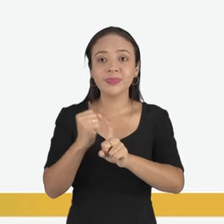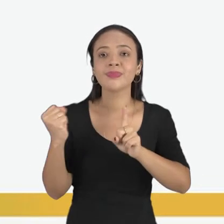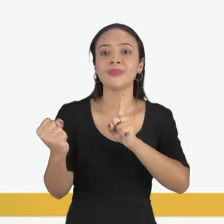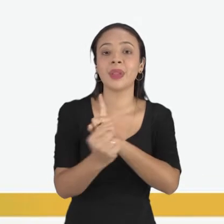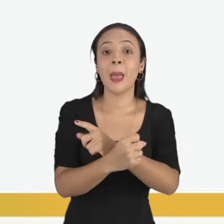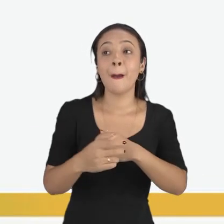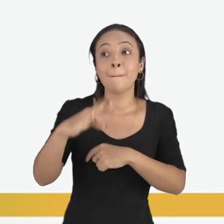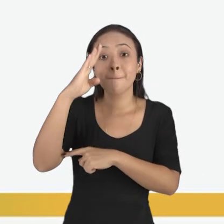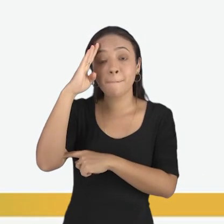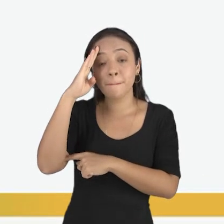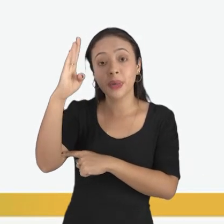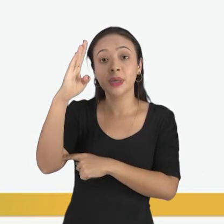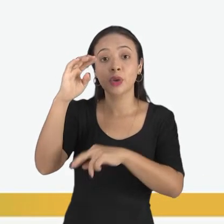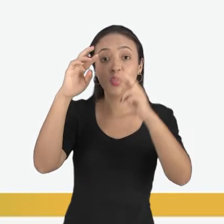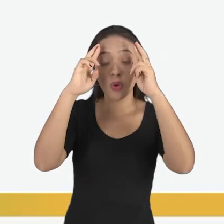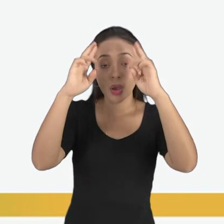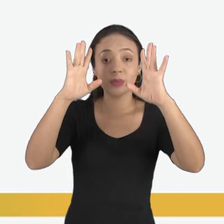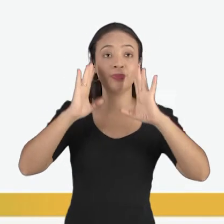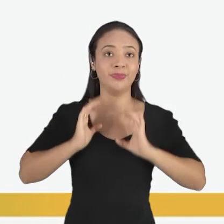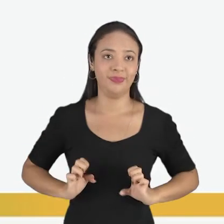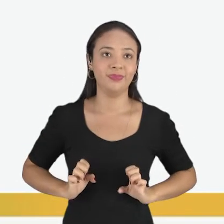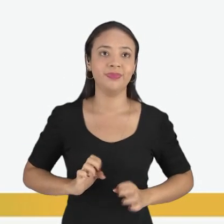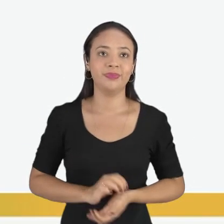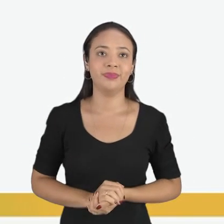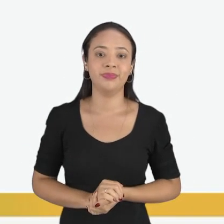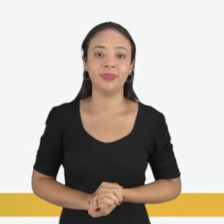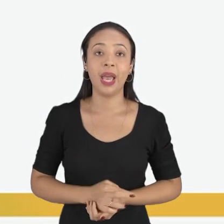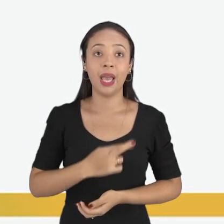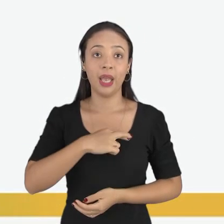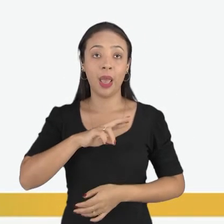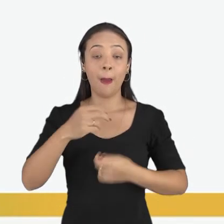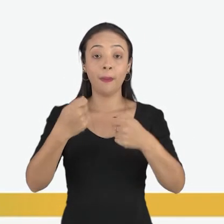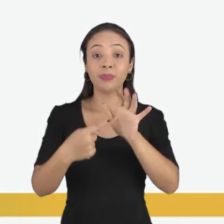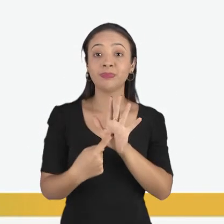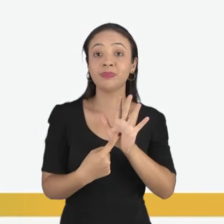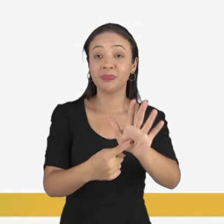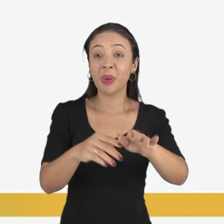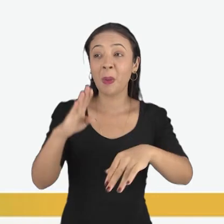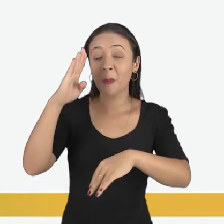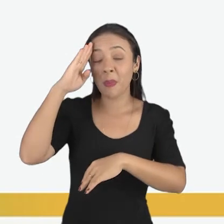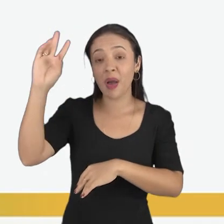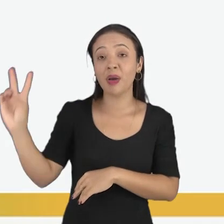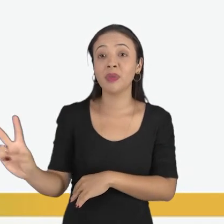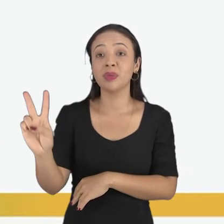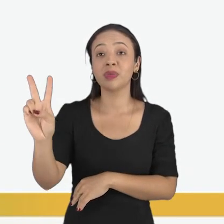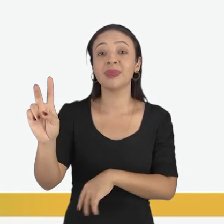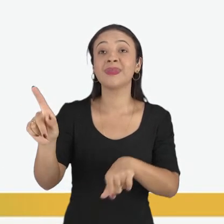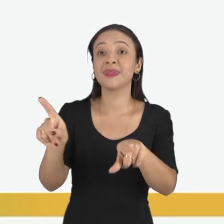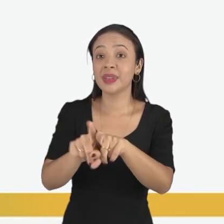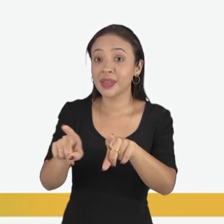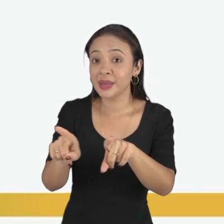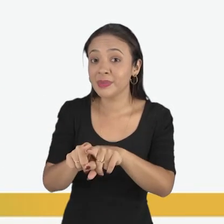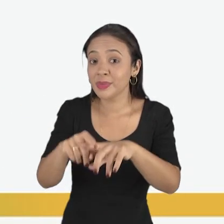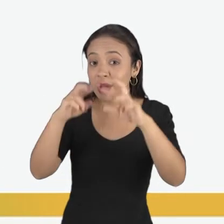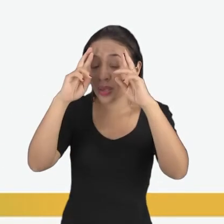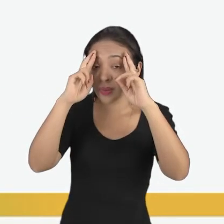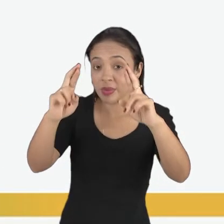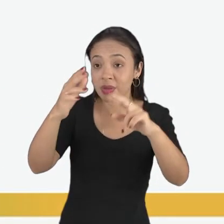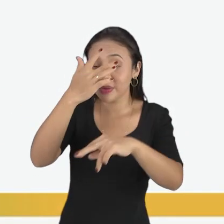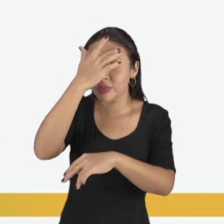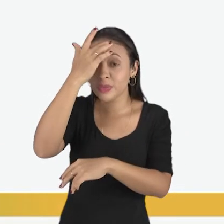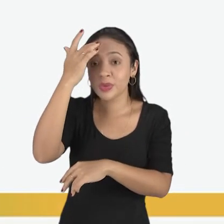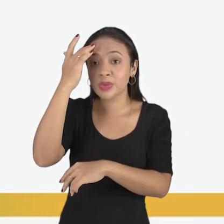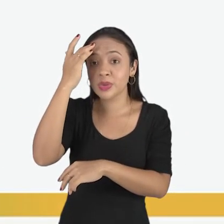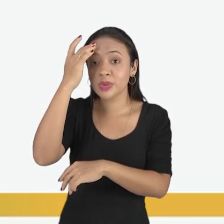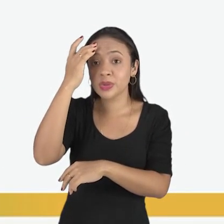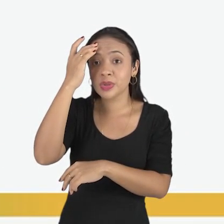respeito dos valores éticos. A religião deve destacar os principais valores, inclusive o respeito pelas pessoas, que é o que